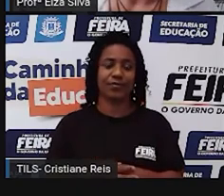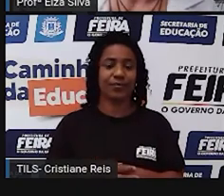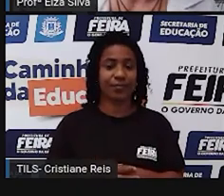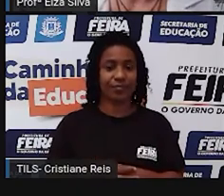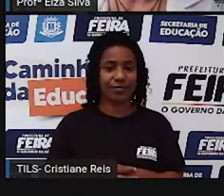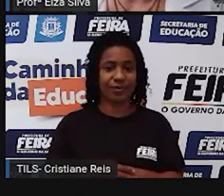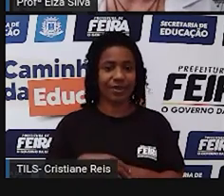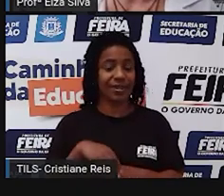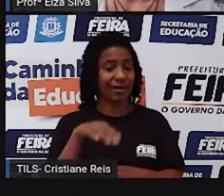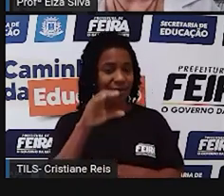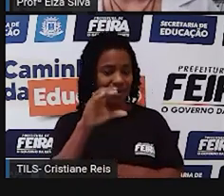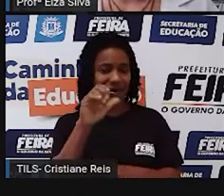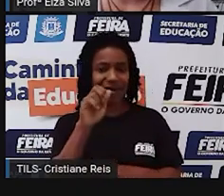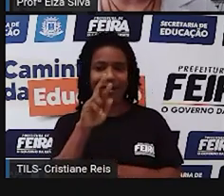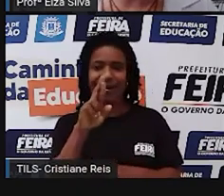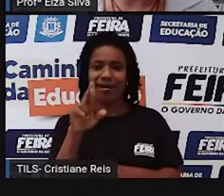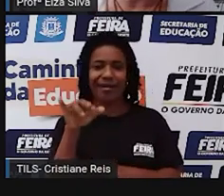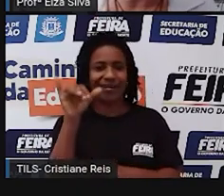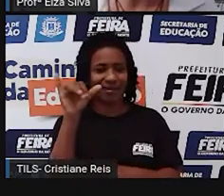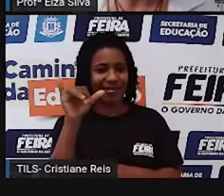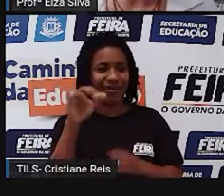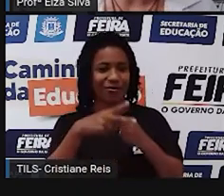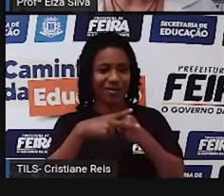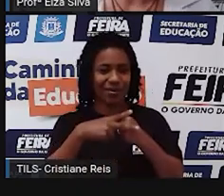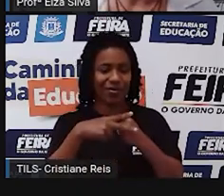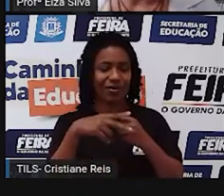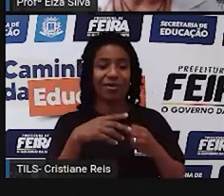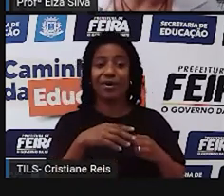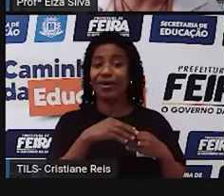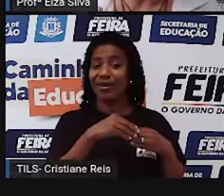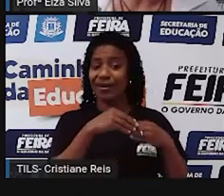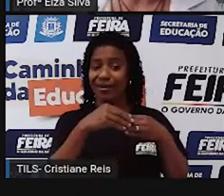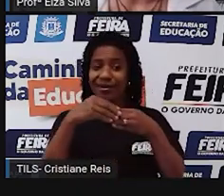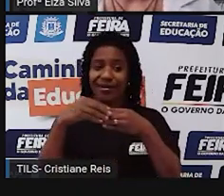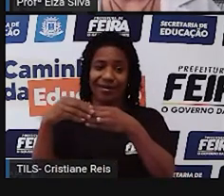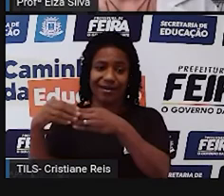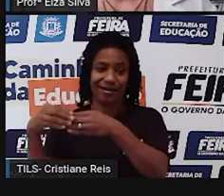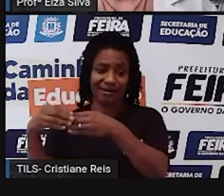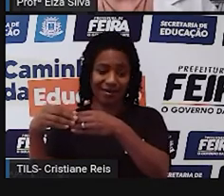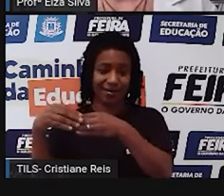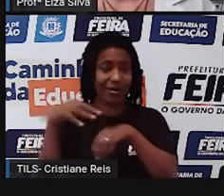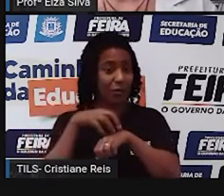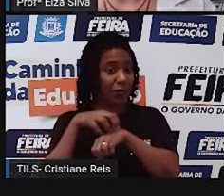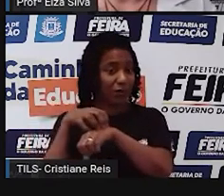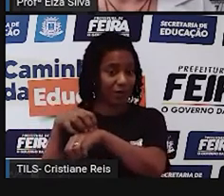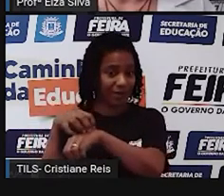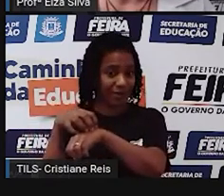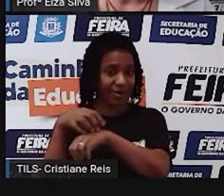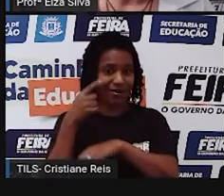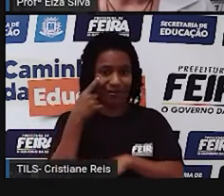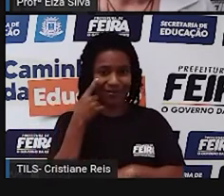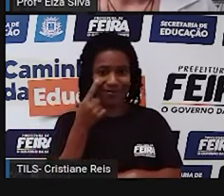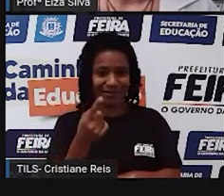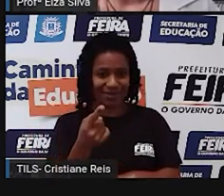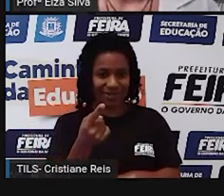R, R, lugar do Y, I, E, D. Carry it.